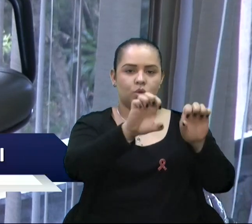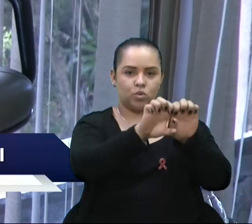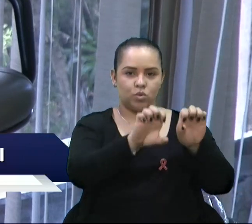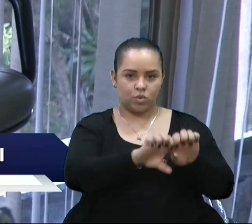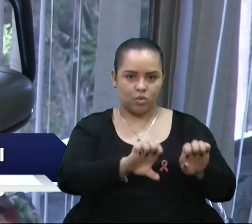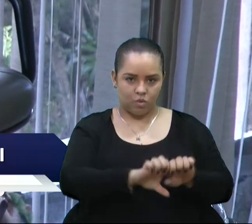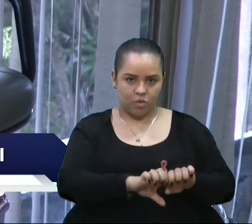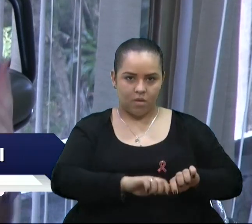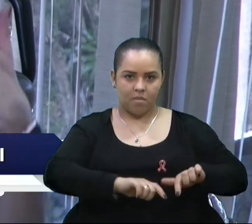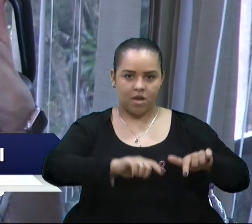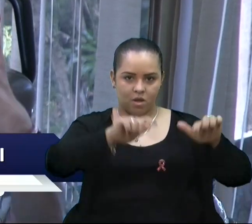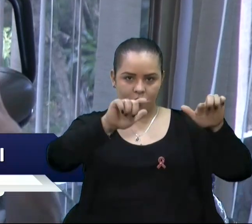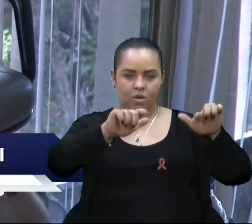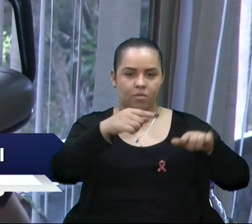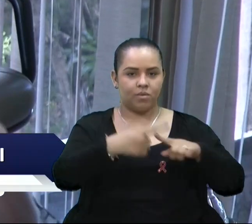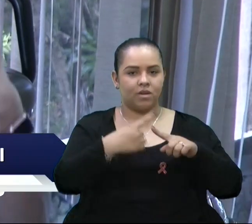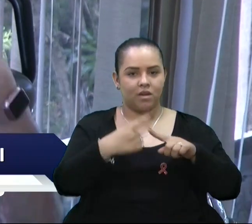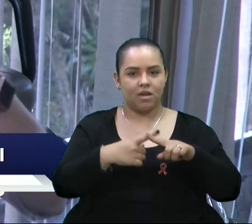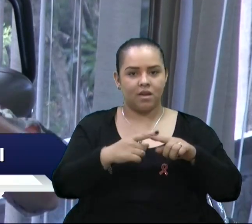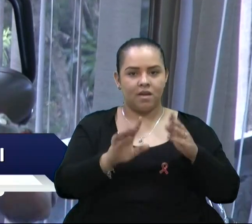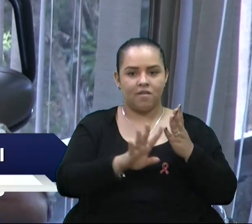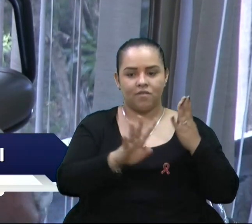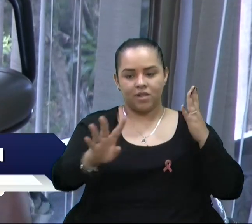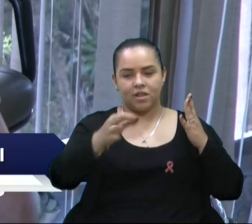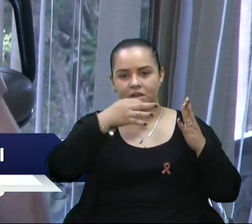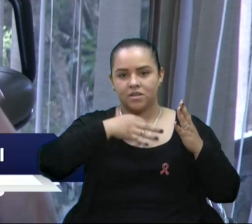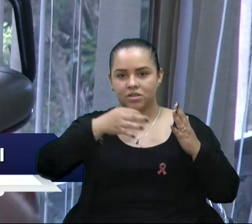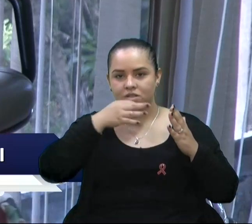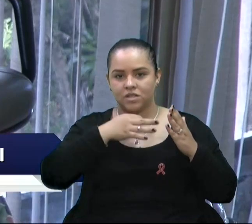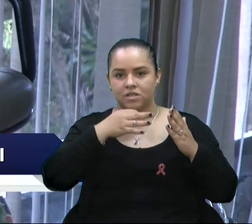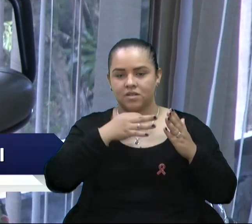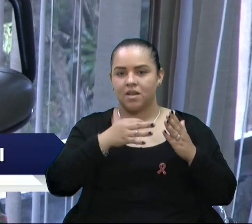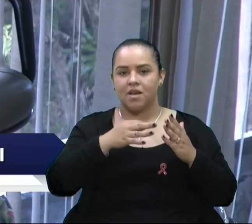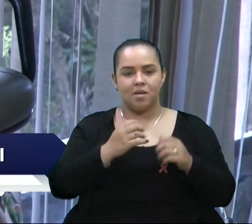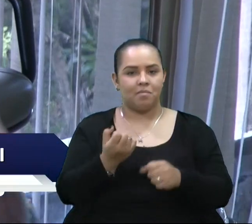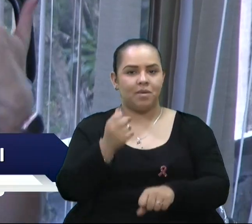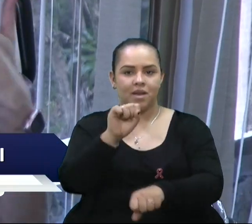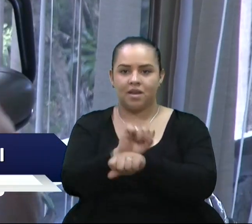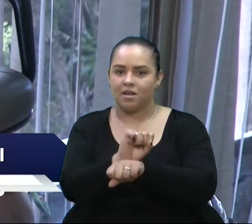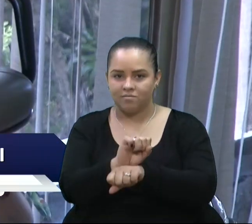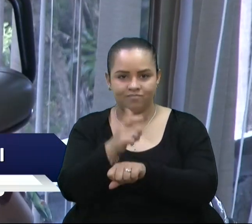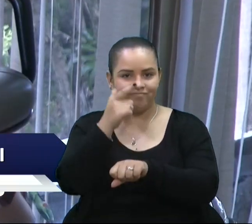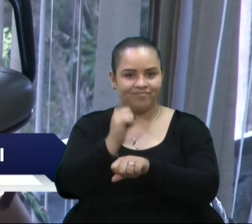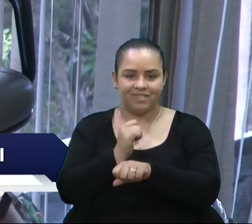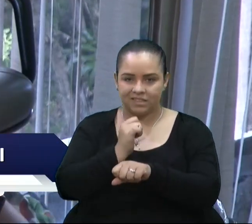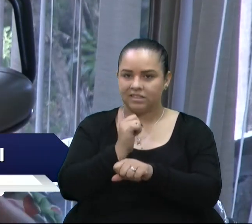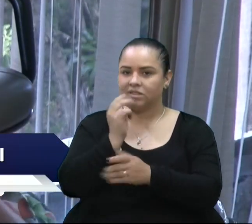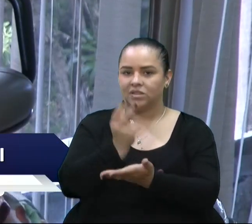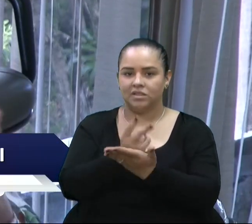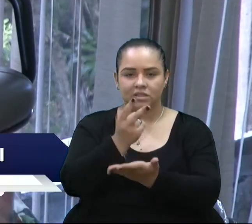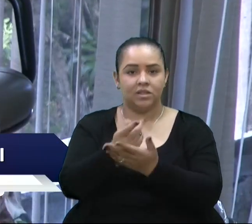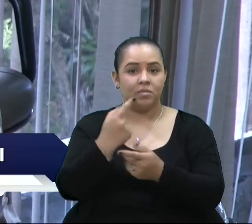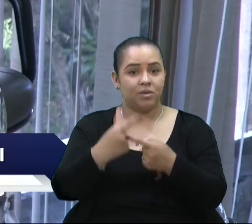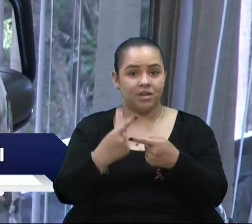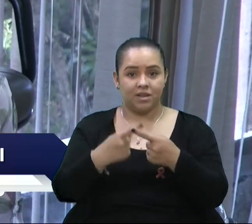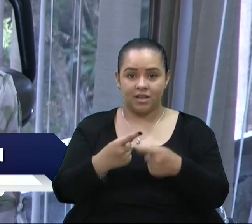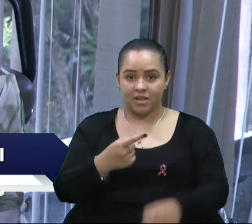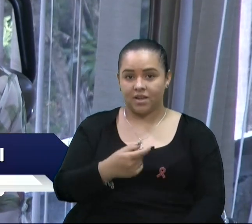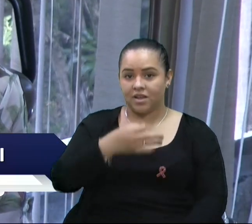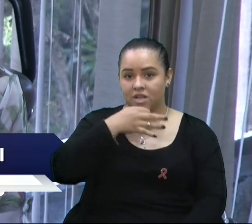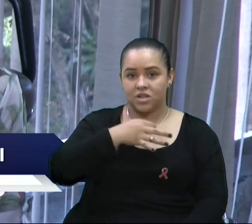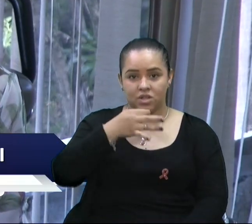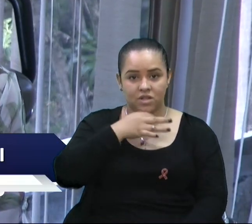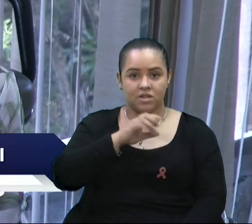da região, porque hoje a nossa fila de Caxias também está muito empacada, entre aspas, porque Caxias é referência para 48